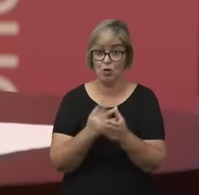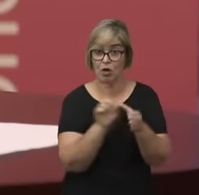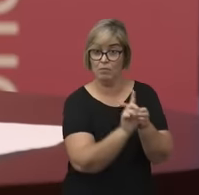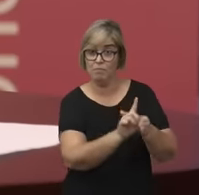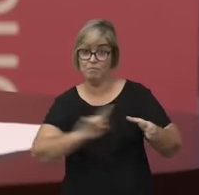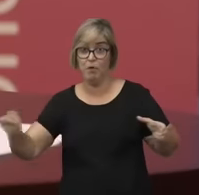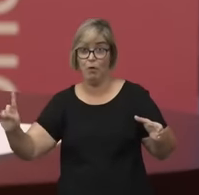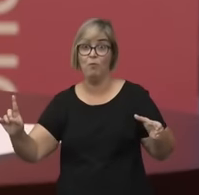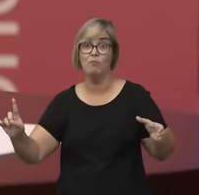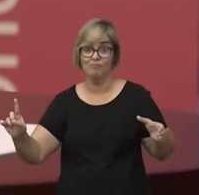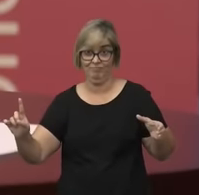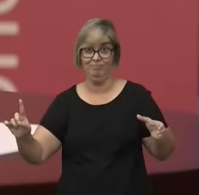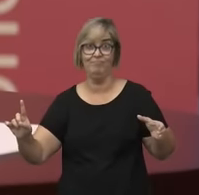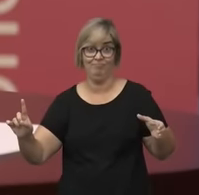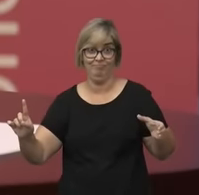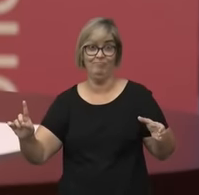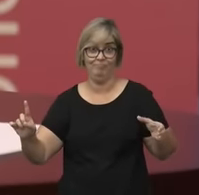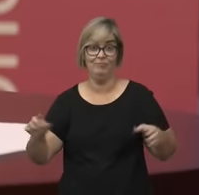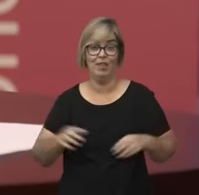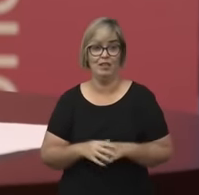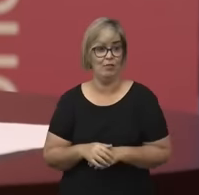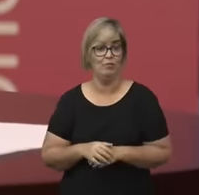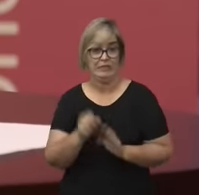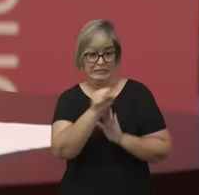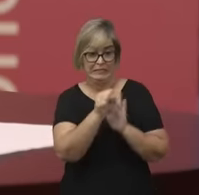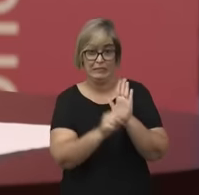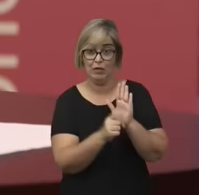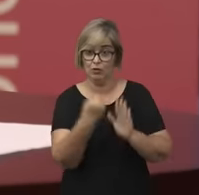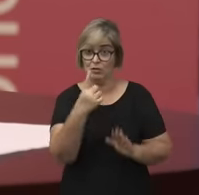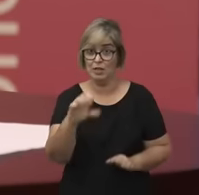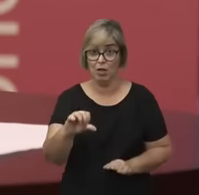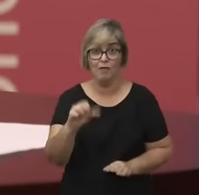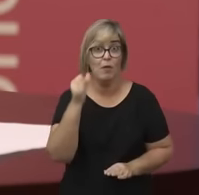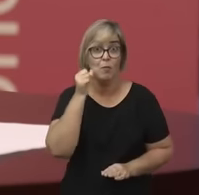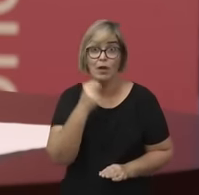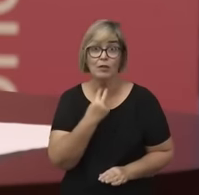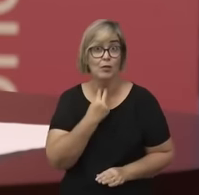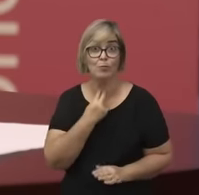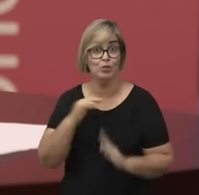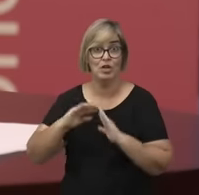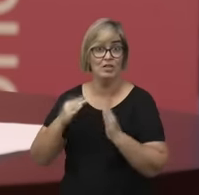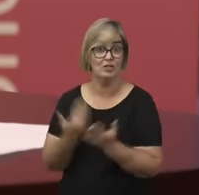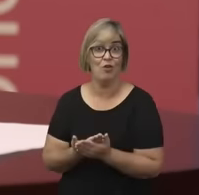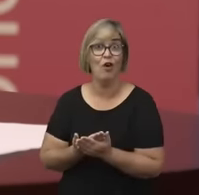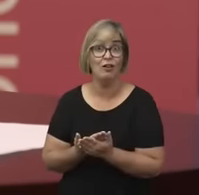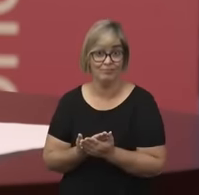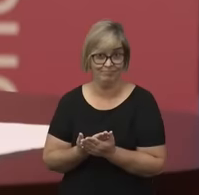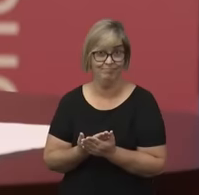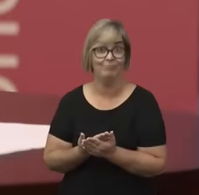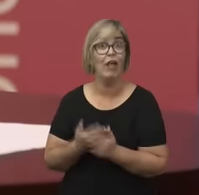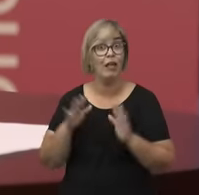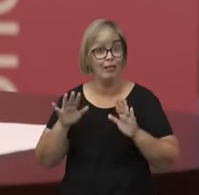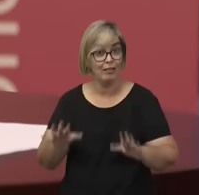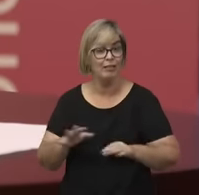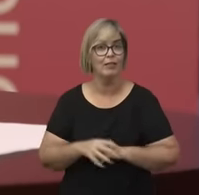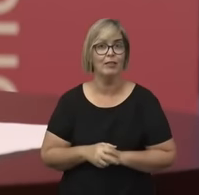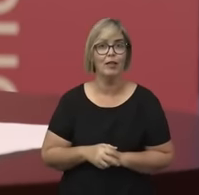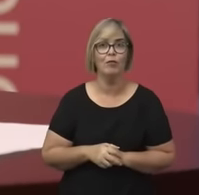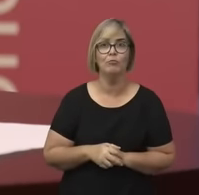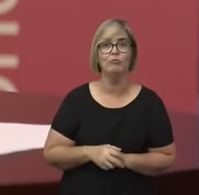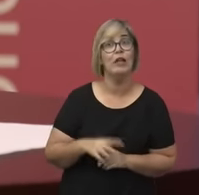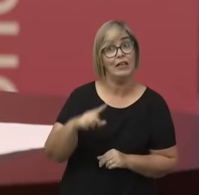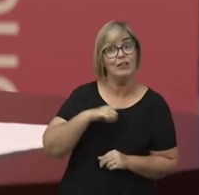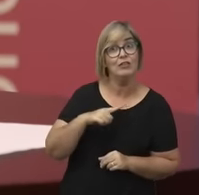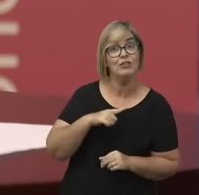século XIX. Então, a filosofia clássica, tradicional, ela está muito ligada à produção científica que acontece dentro dos